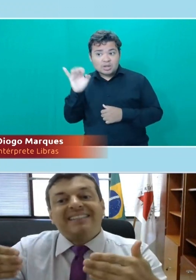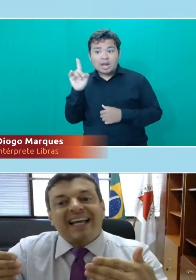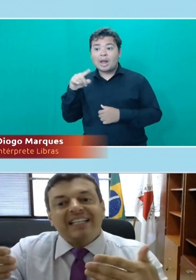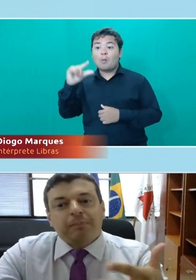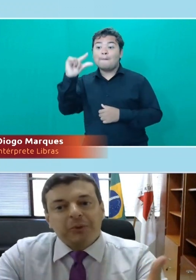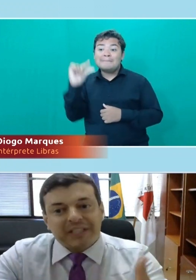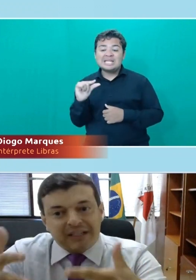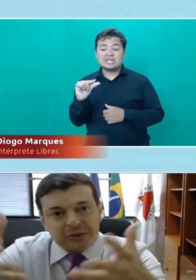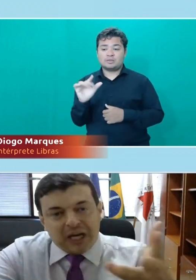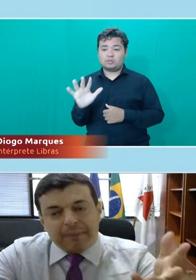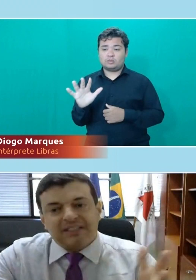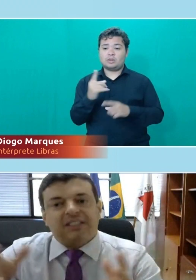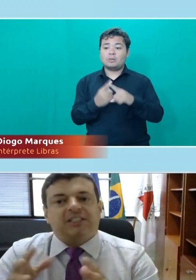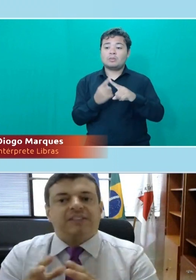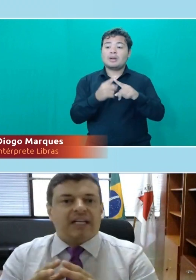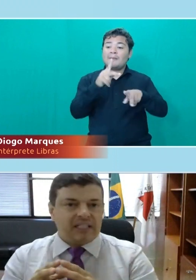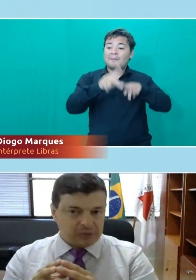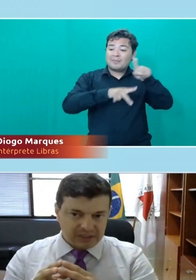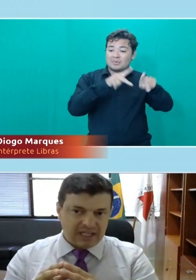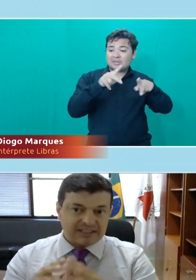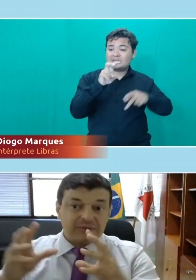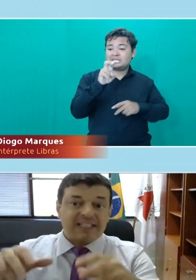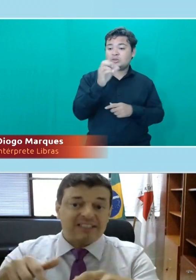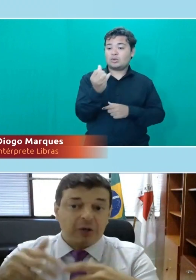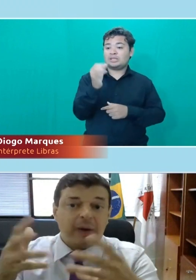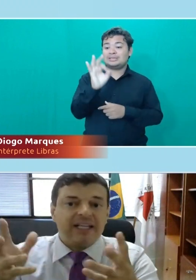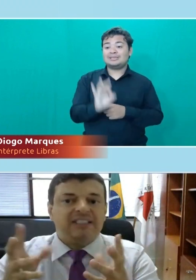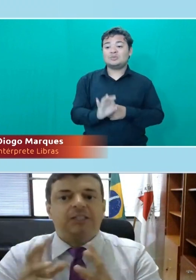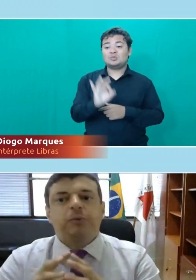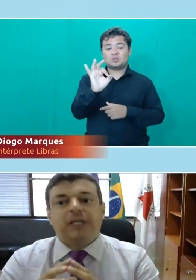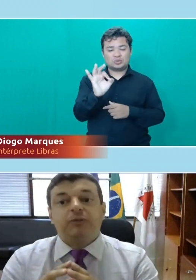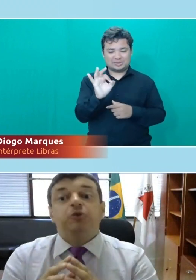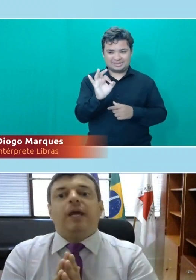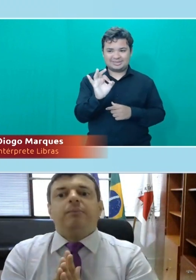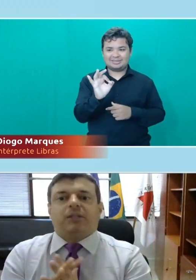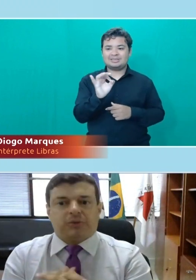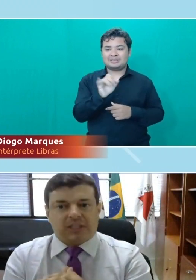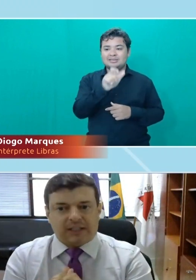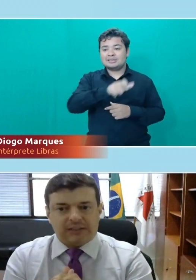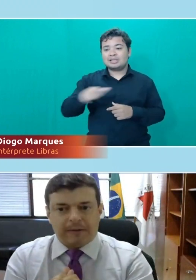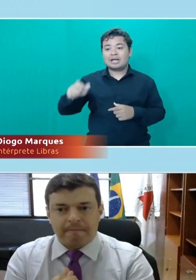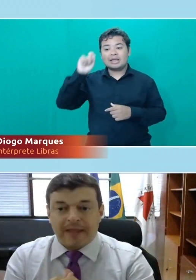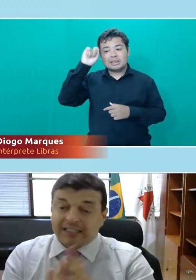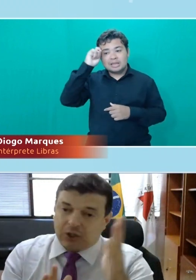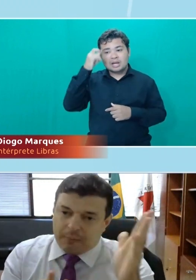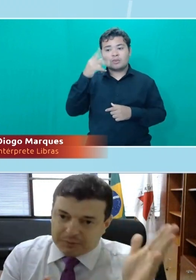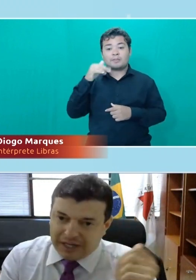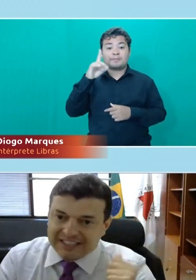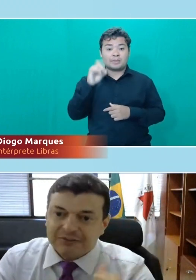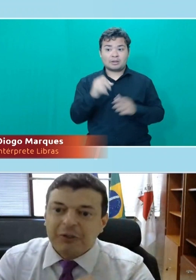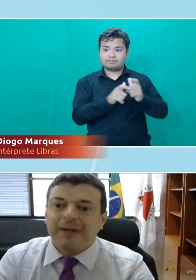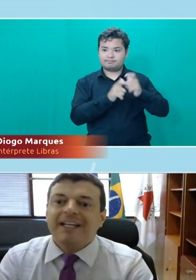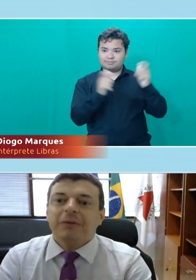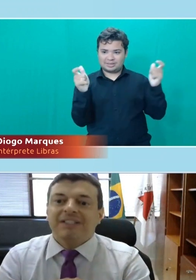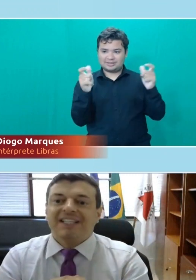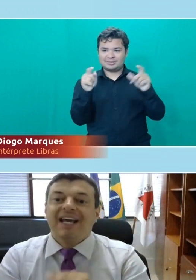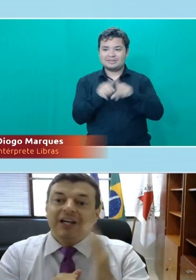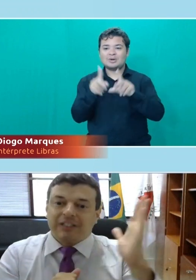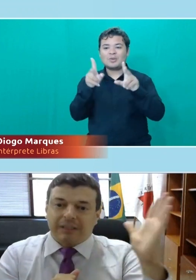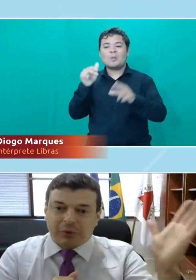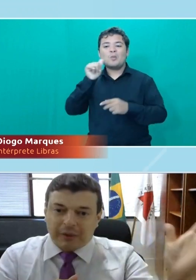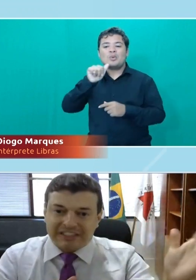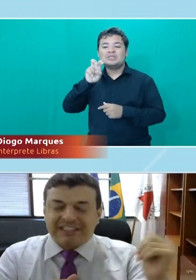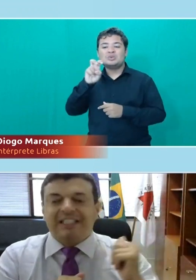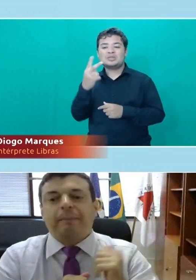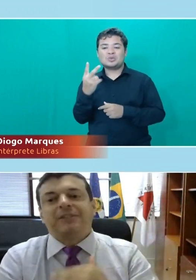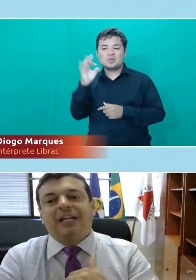tem 56% de representatividade na sociedade. São 56% dos membros da sociedade. Assim como as mulheres, são 52%.